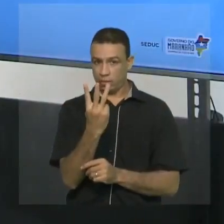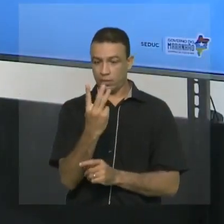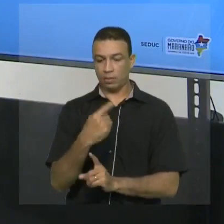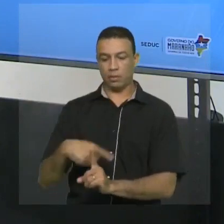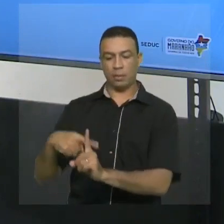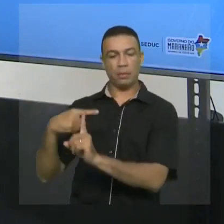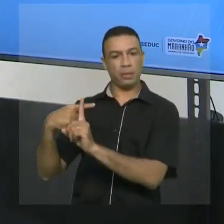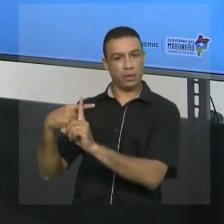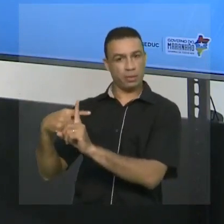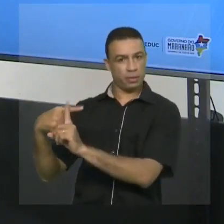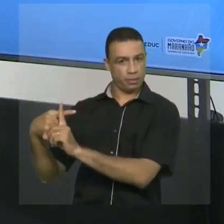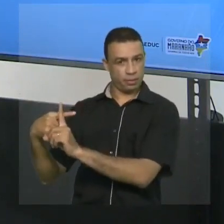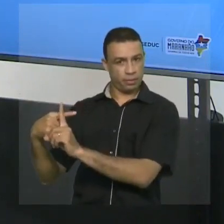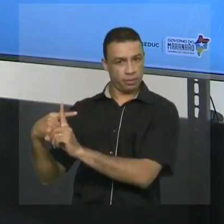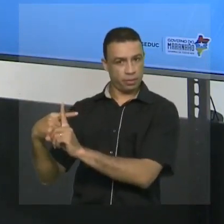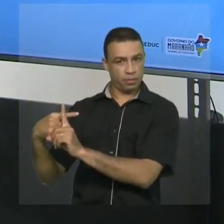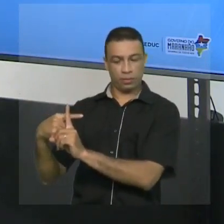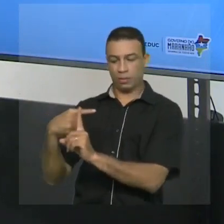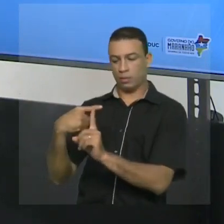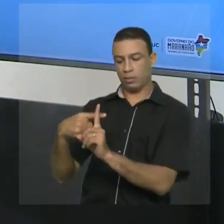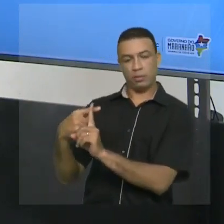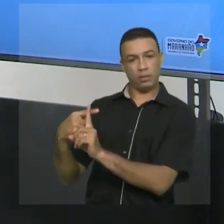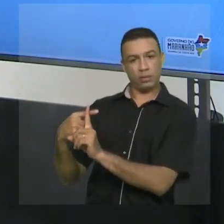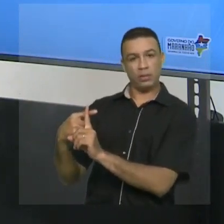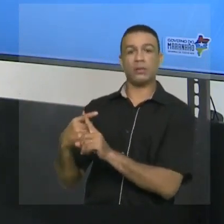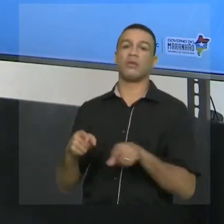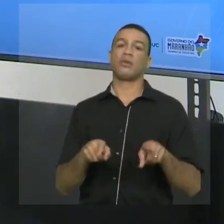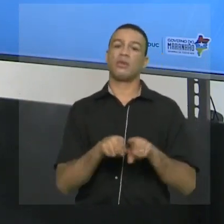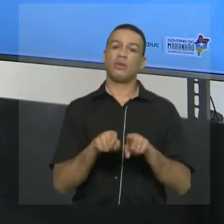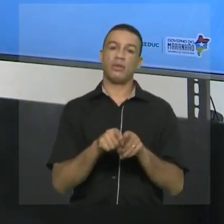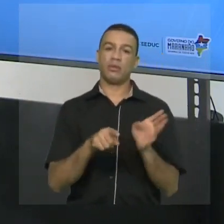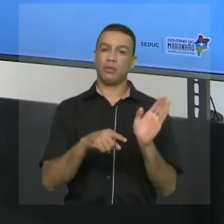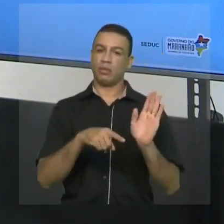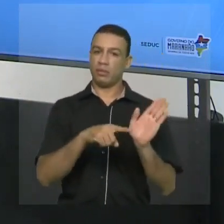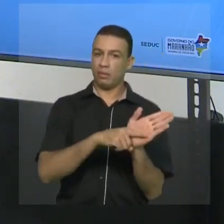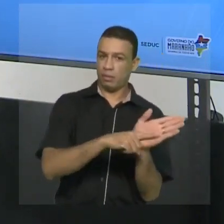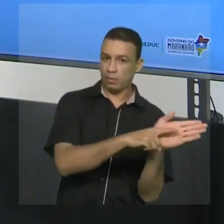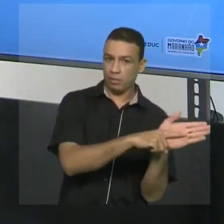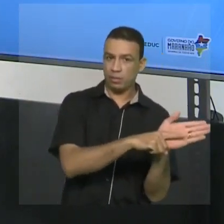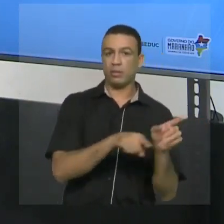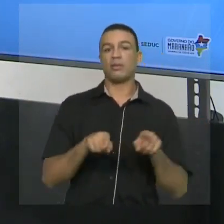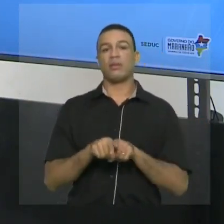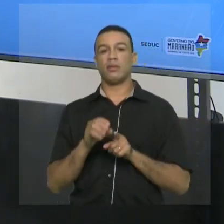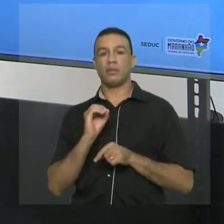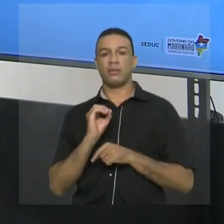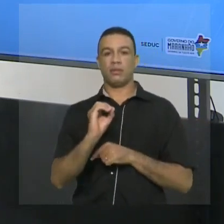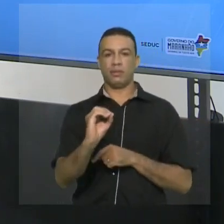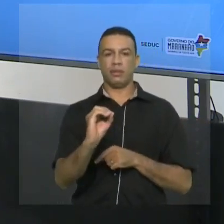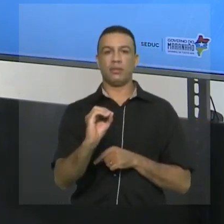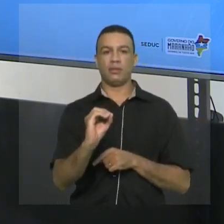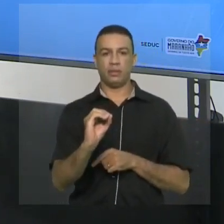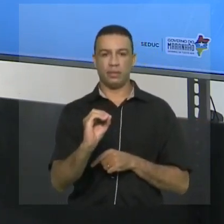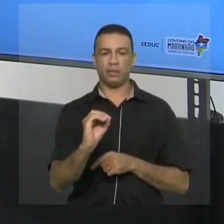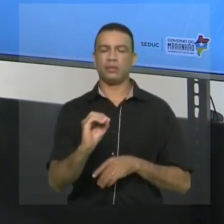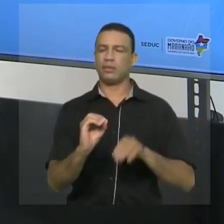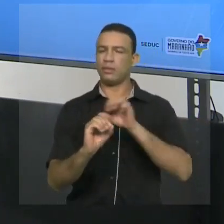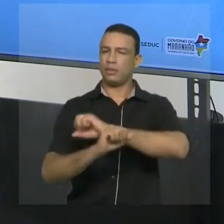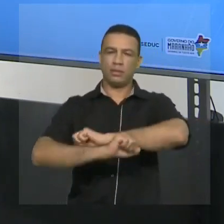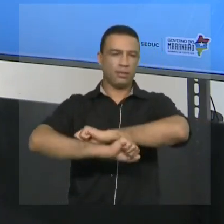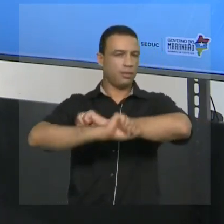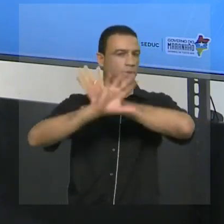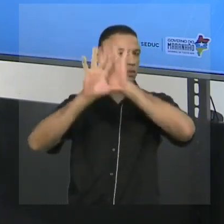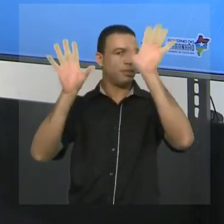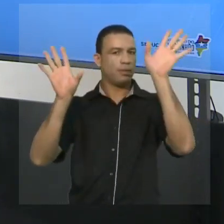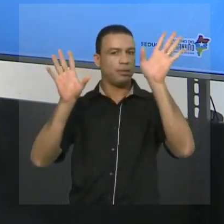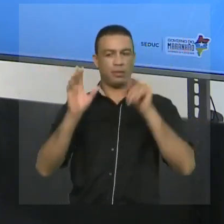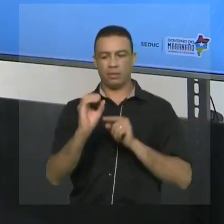Positivos, inteiros, inteiros negativos e tenho o zero. E aí, fica muito claro que, nesse